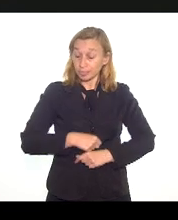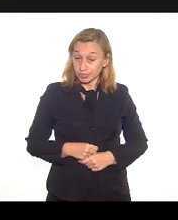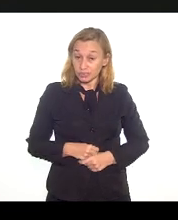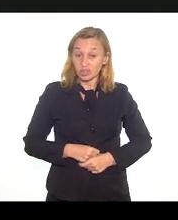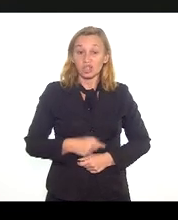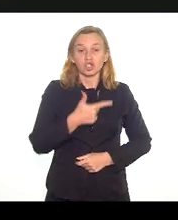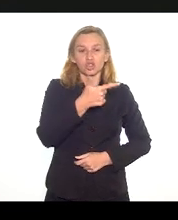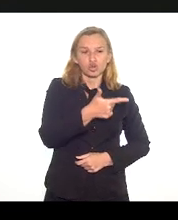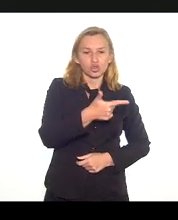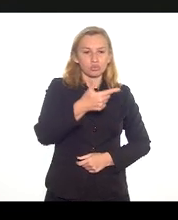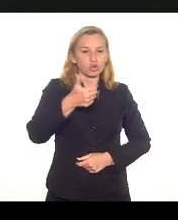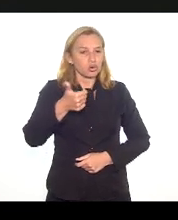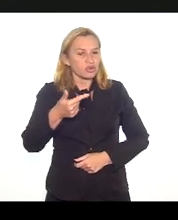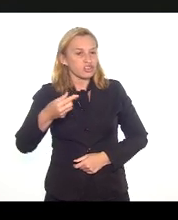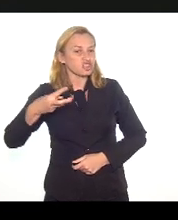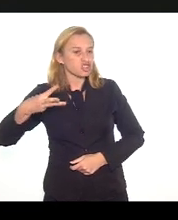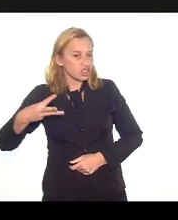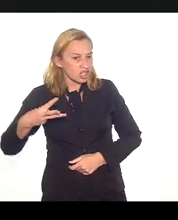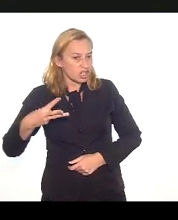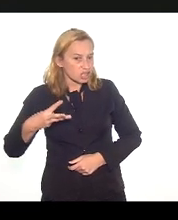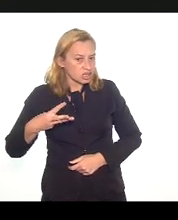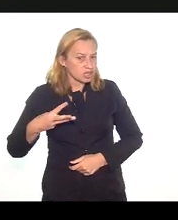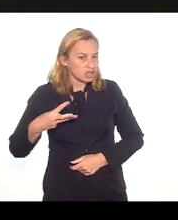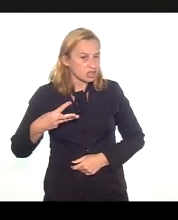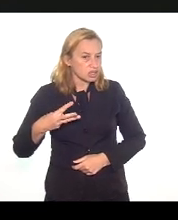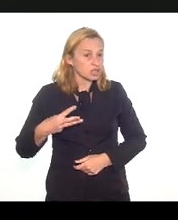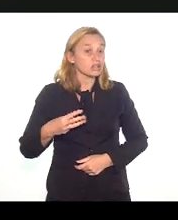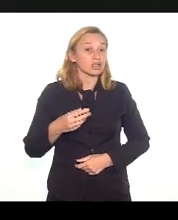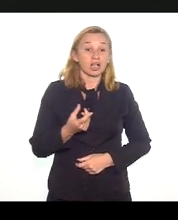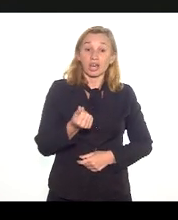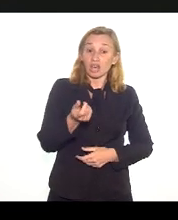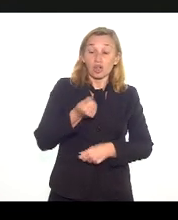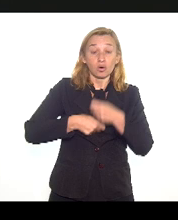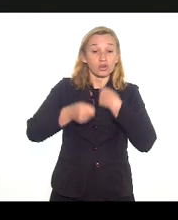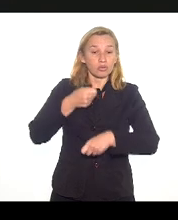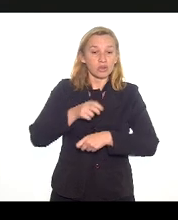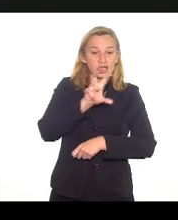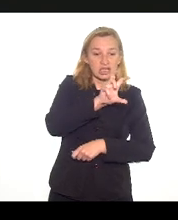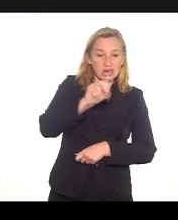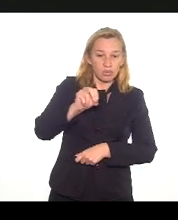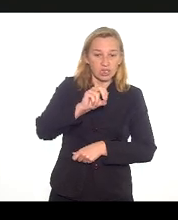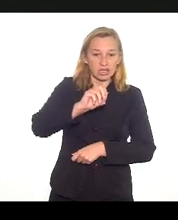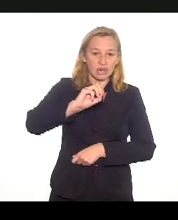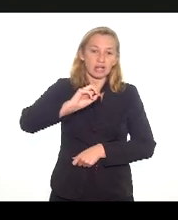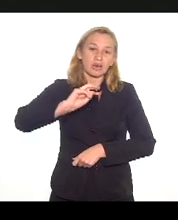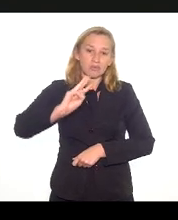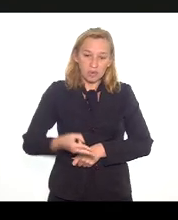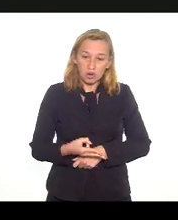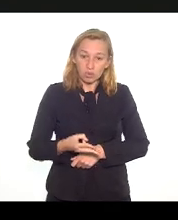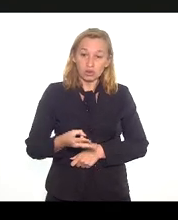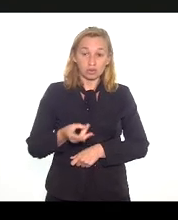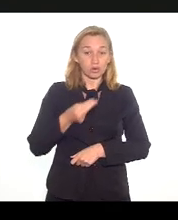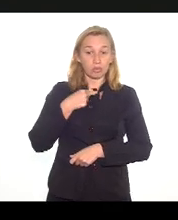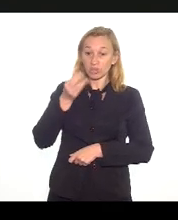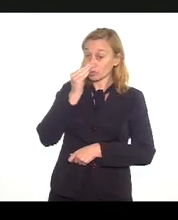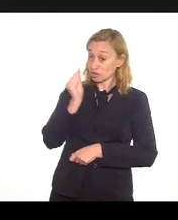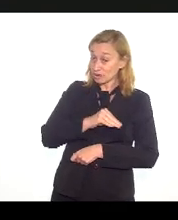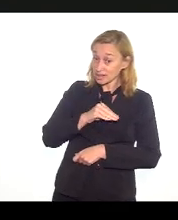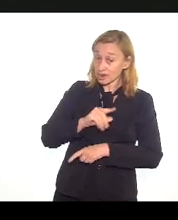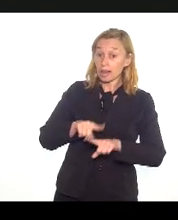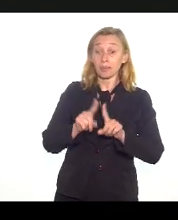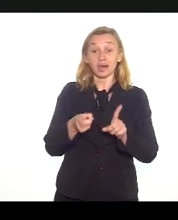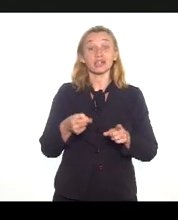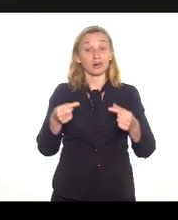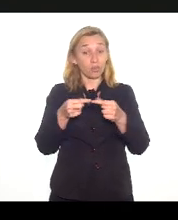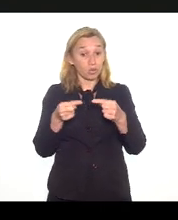até 2023, a gente vai ter uma economia muito grande, 50 bilhões, não dá para desprezar isso, mas temos que ver os termos desse